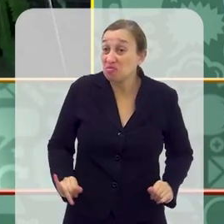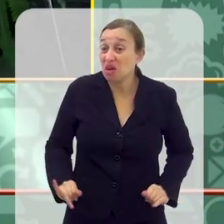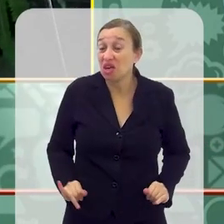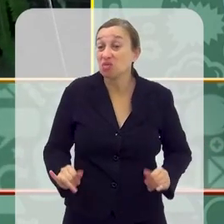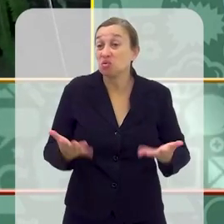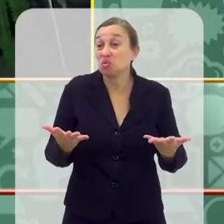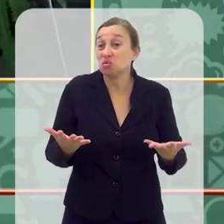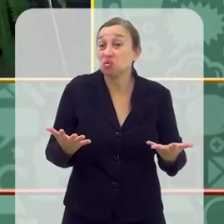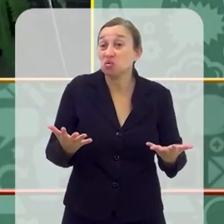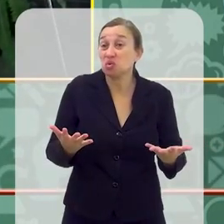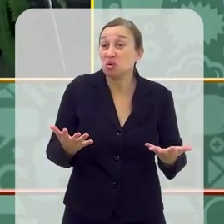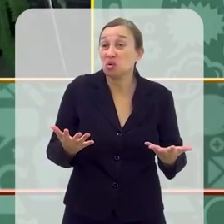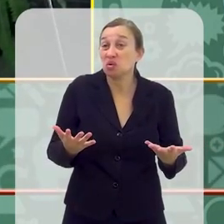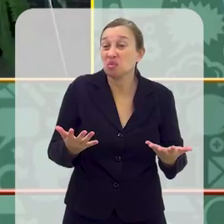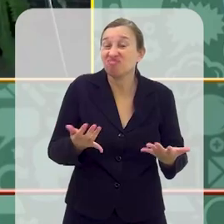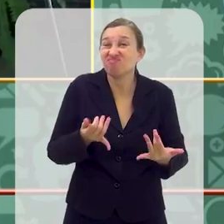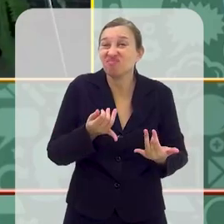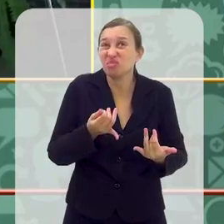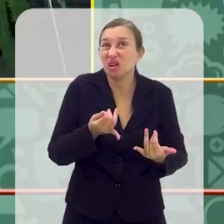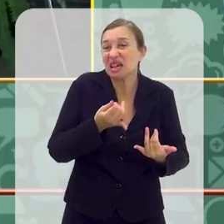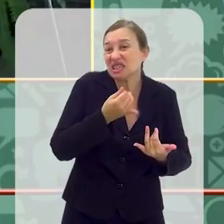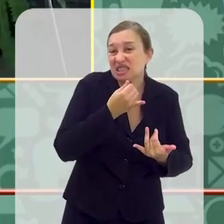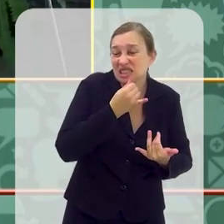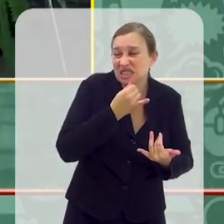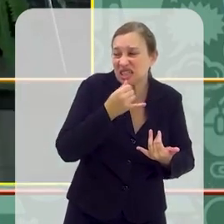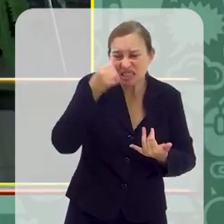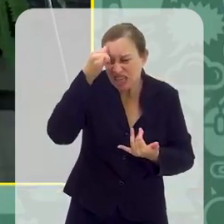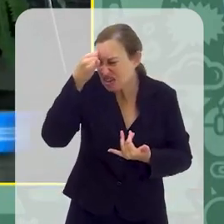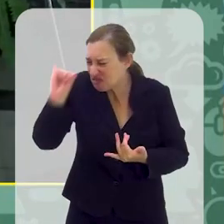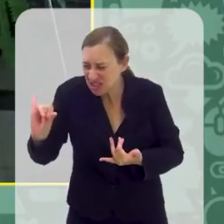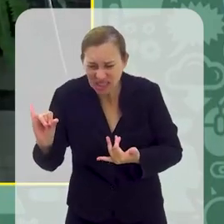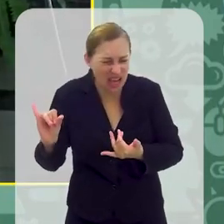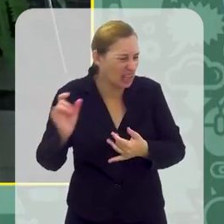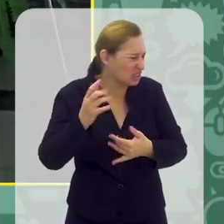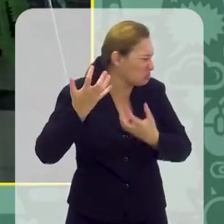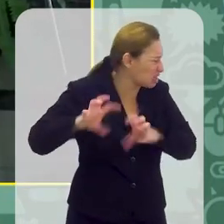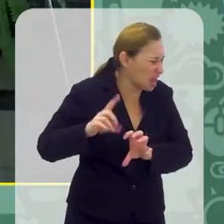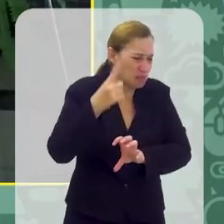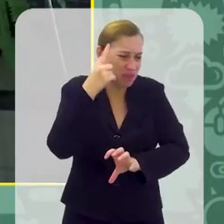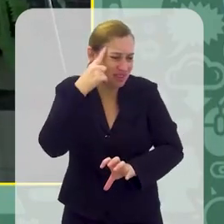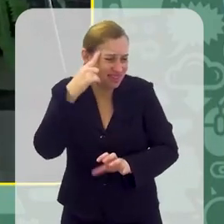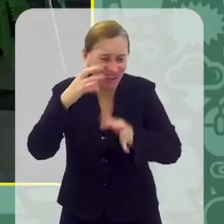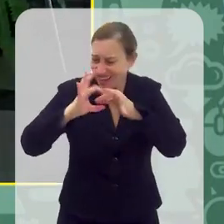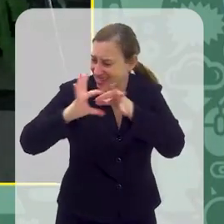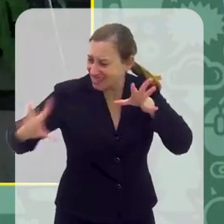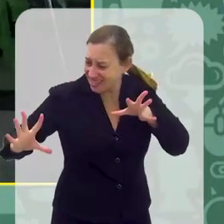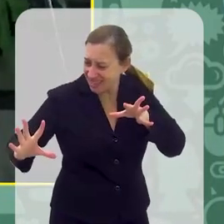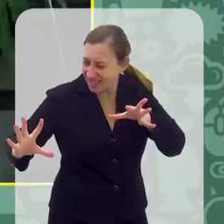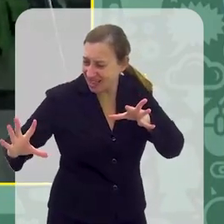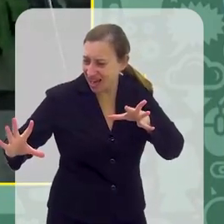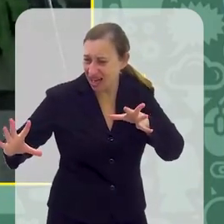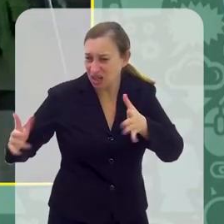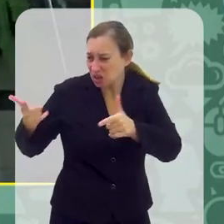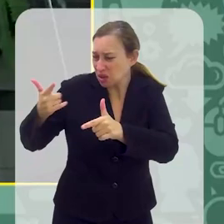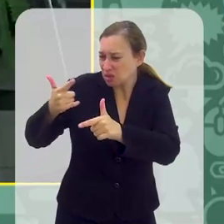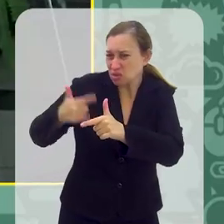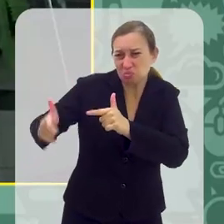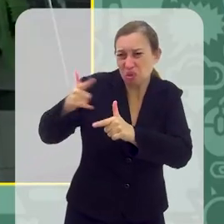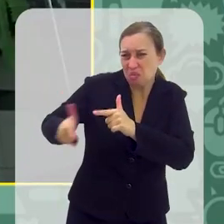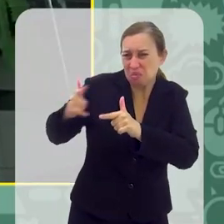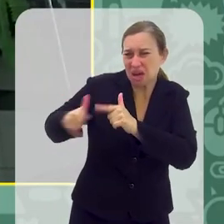leva para um lugar de desconforto, para um lugar que a gente quer evitar, que a gente não quer pensar, que a gente quer se desligar, né, ficar ali,